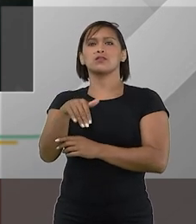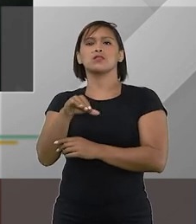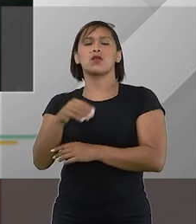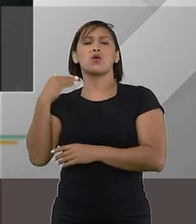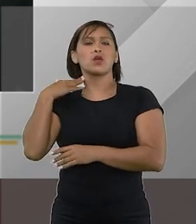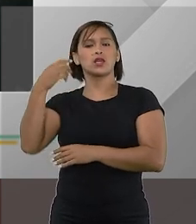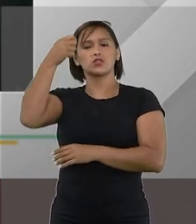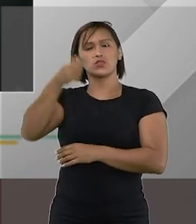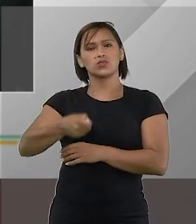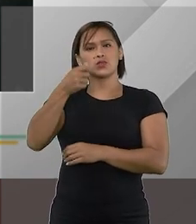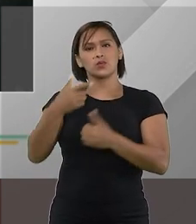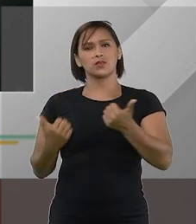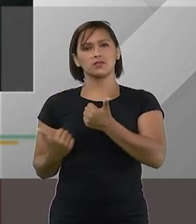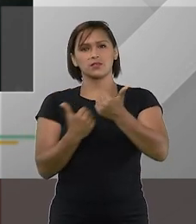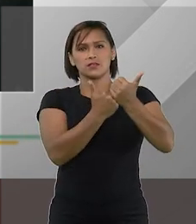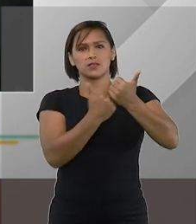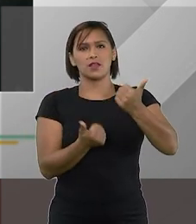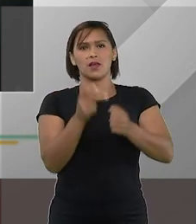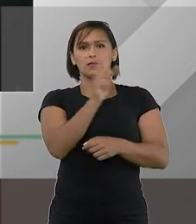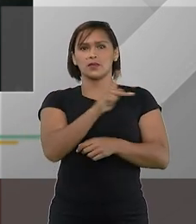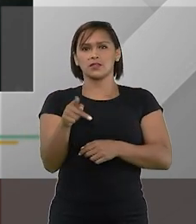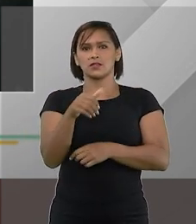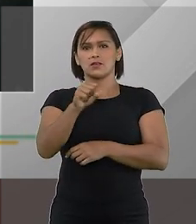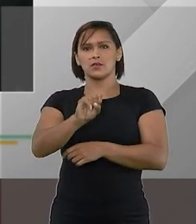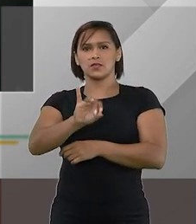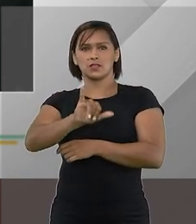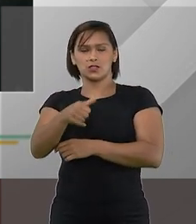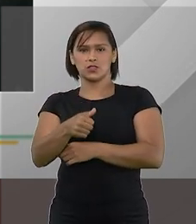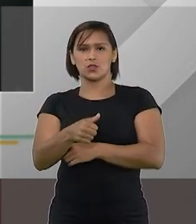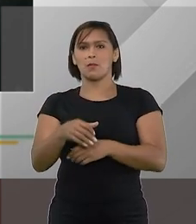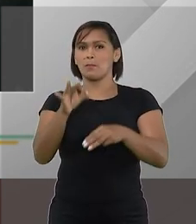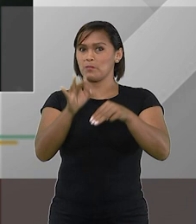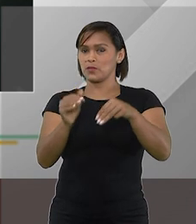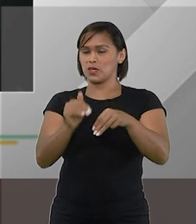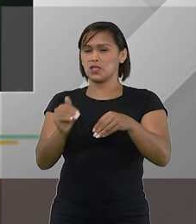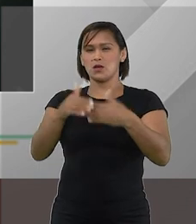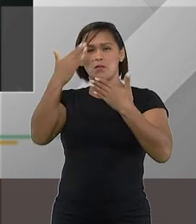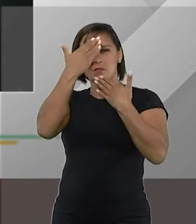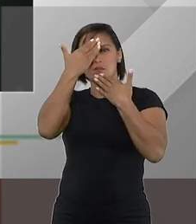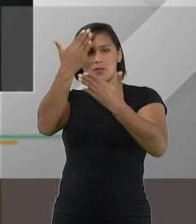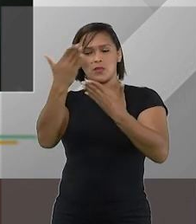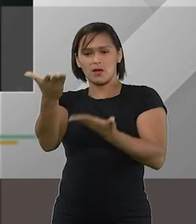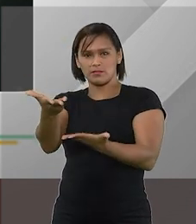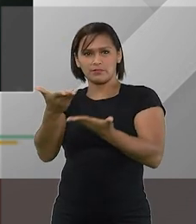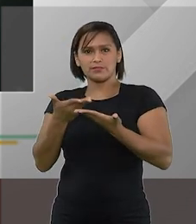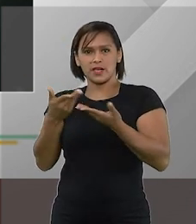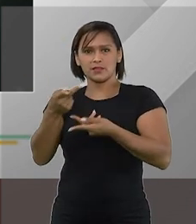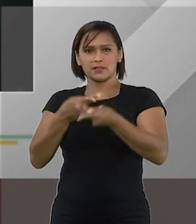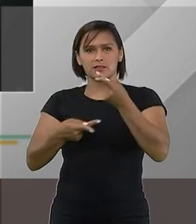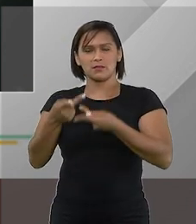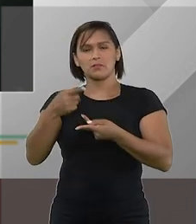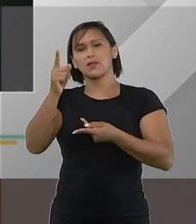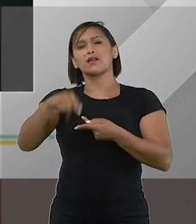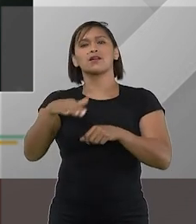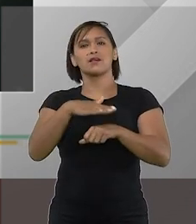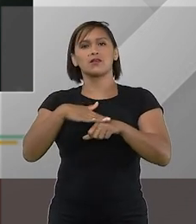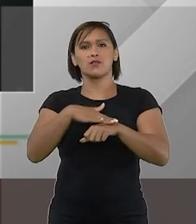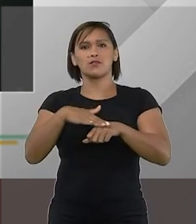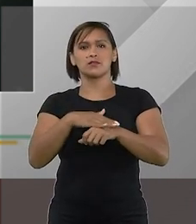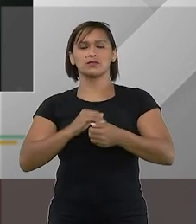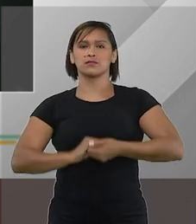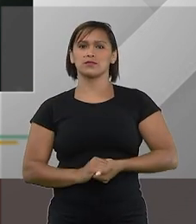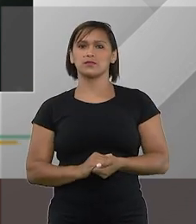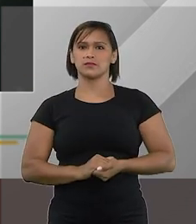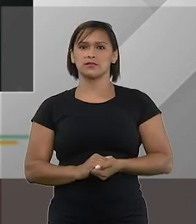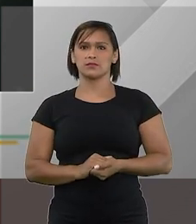Carlio que é juiz auxiliar da presidência do STJ ministro Moura Ribeiro muito obrigado por aceitar participar dessa conversa aqui com a